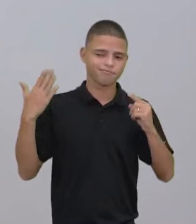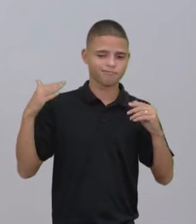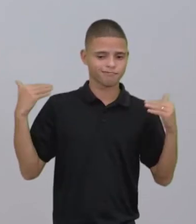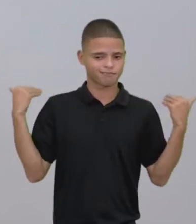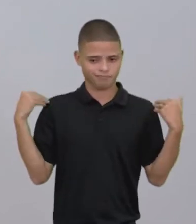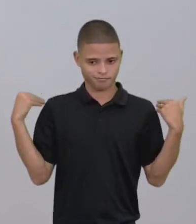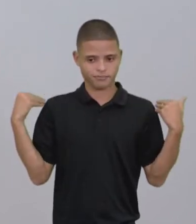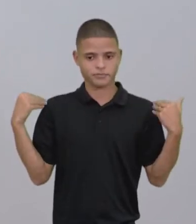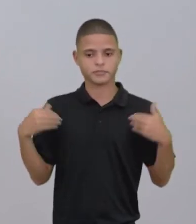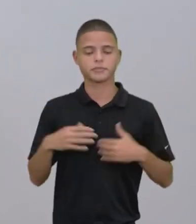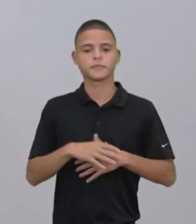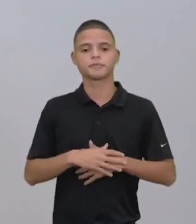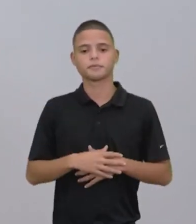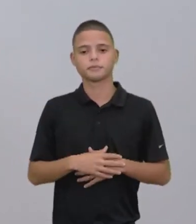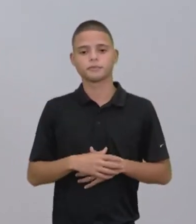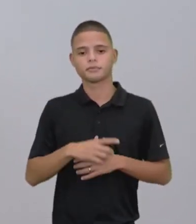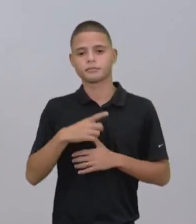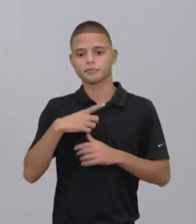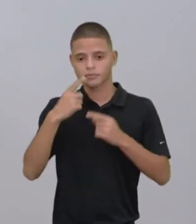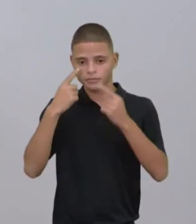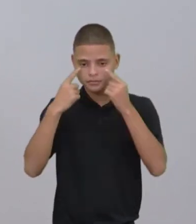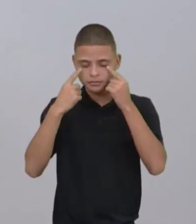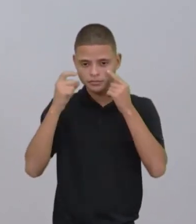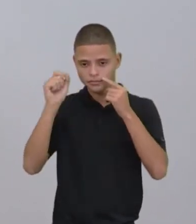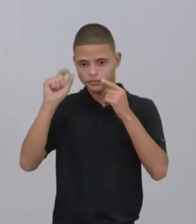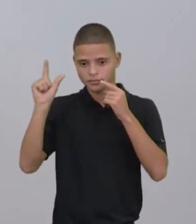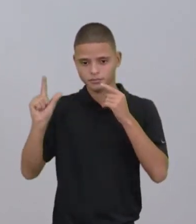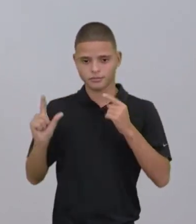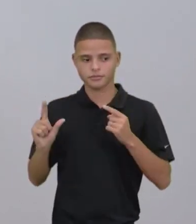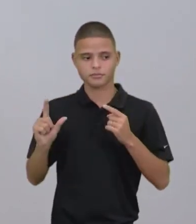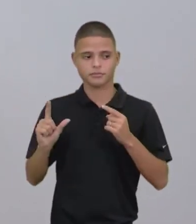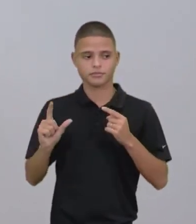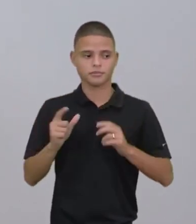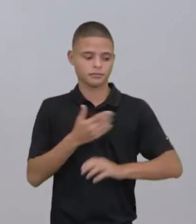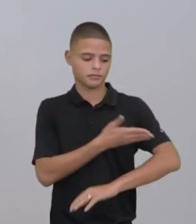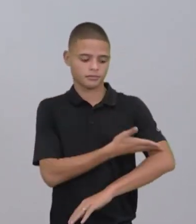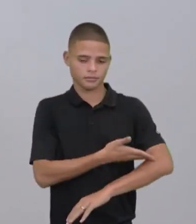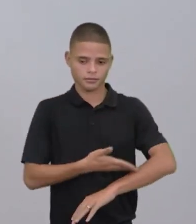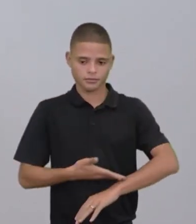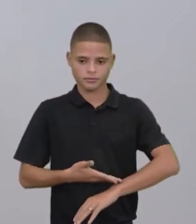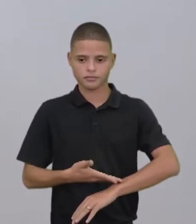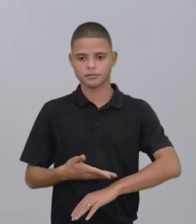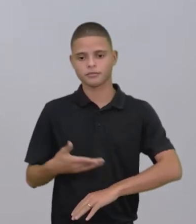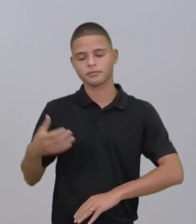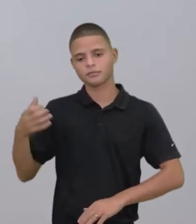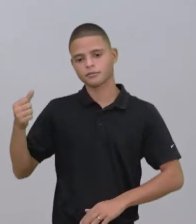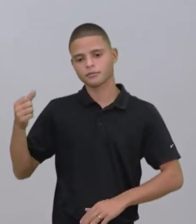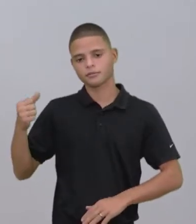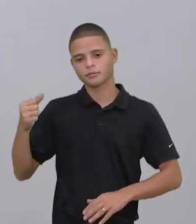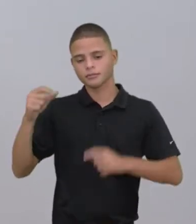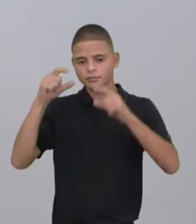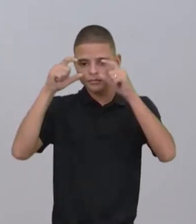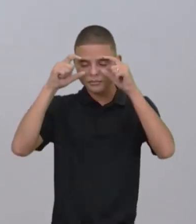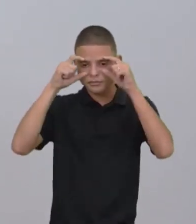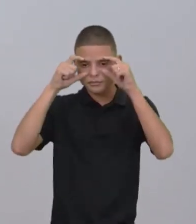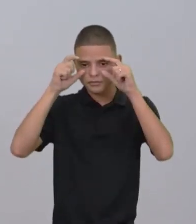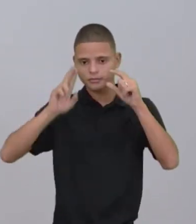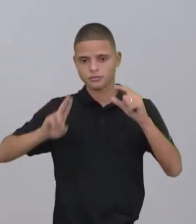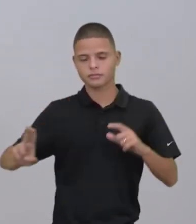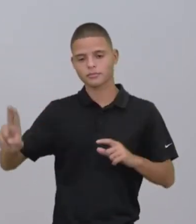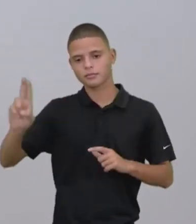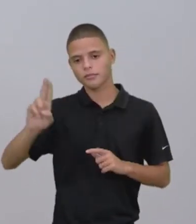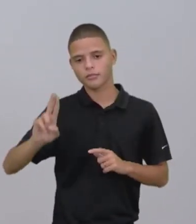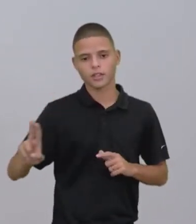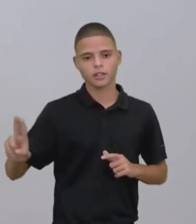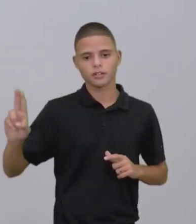altura dos ombros, tenho olhos claros, a minha pele também é clara, uso óculos, Estou hoje vestida